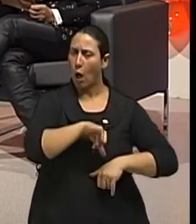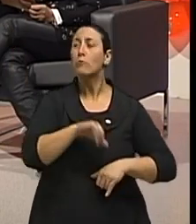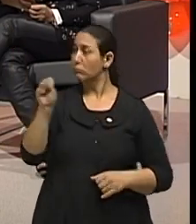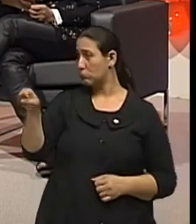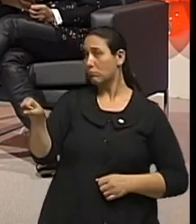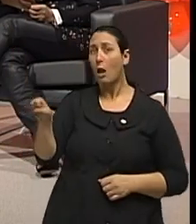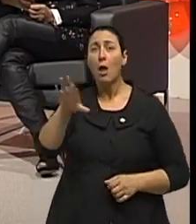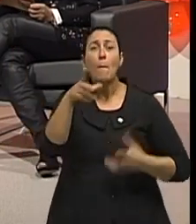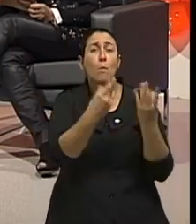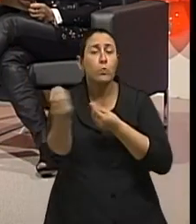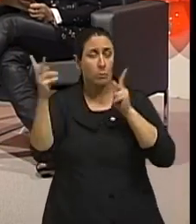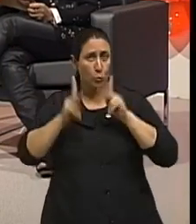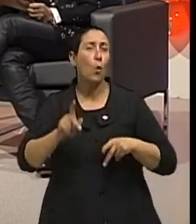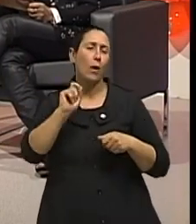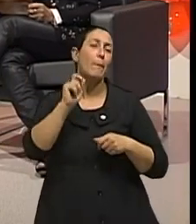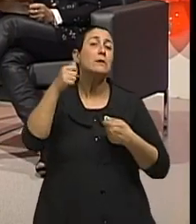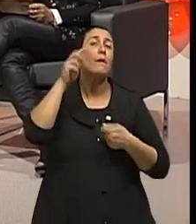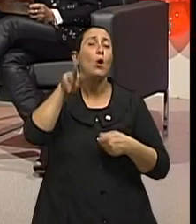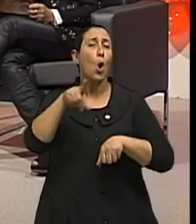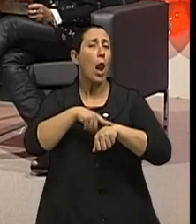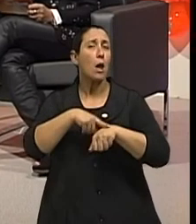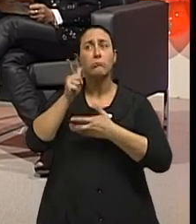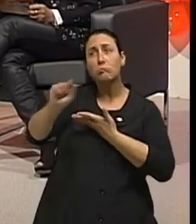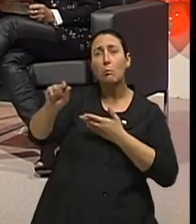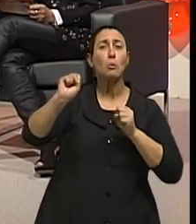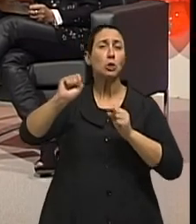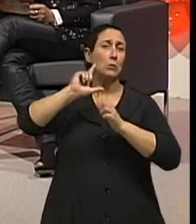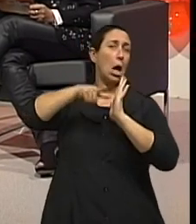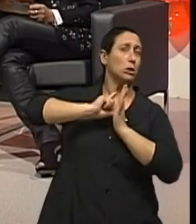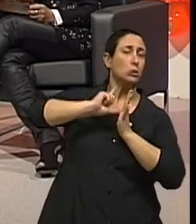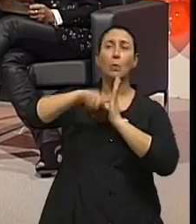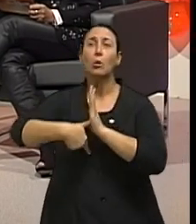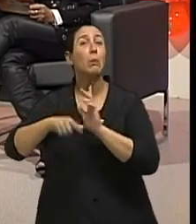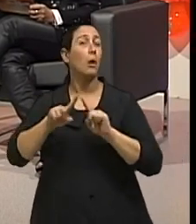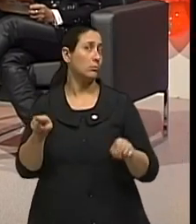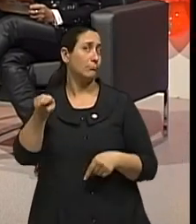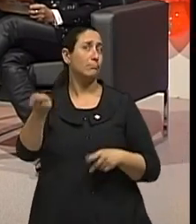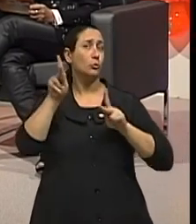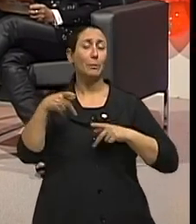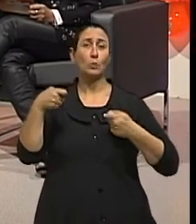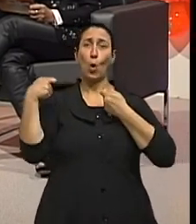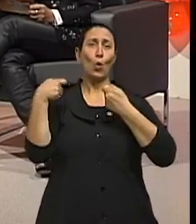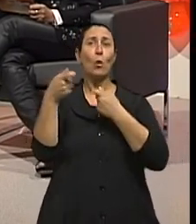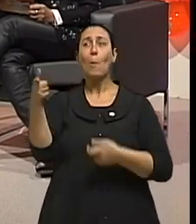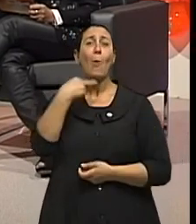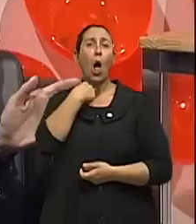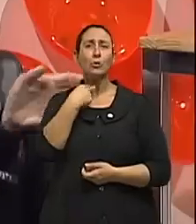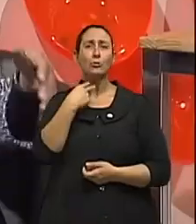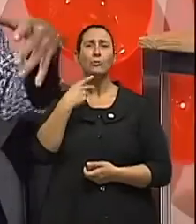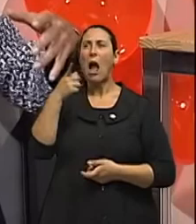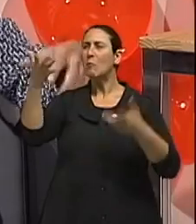escolhas em termos do horário que a gente vai sair. Olha maravilha. Mas nós não temos opção, nós não temos controle para mudar o trânsito.